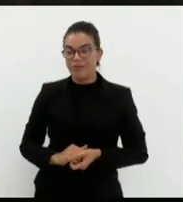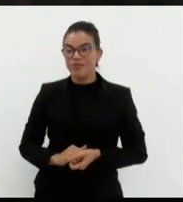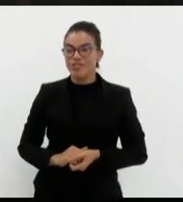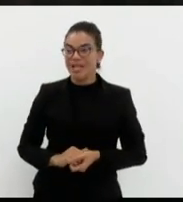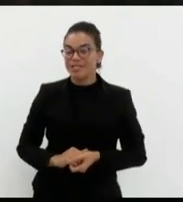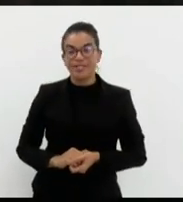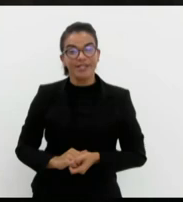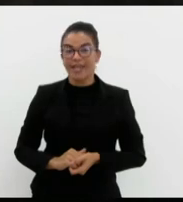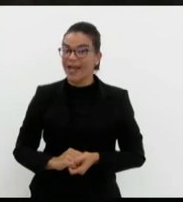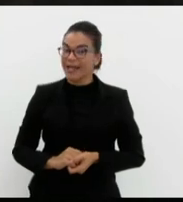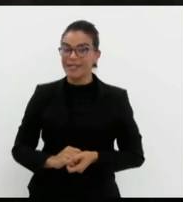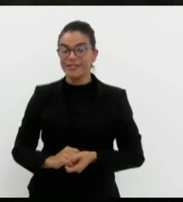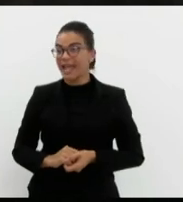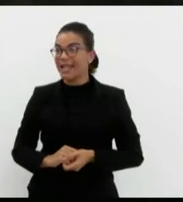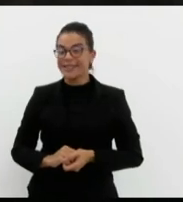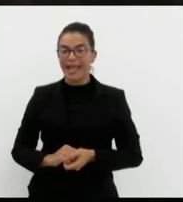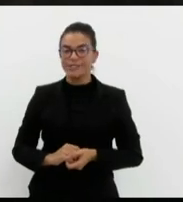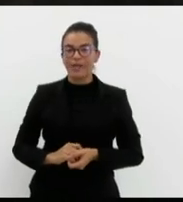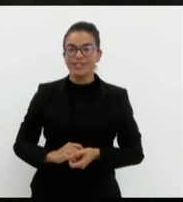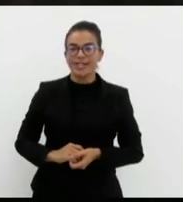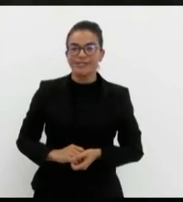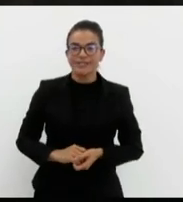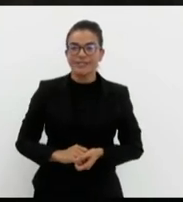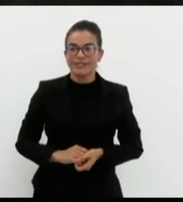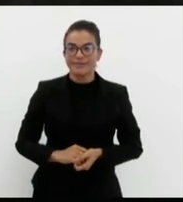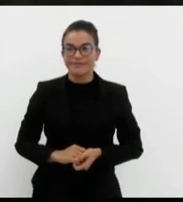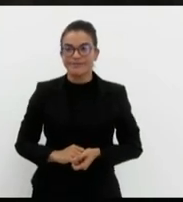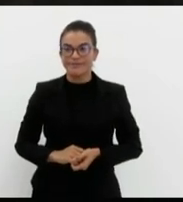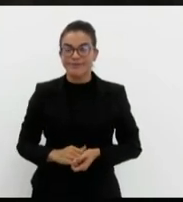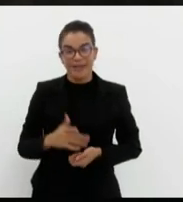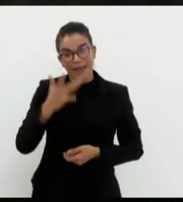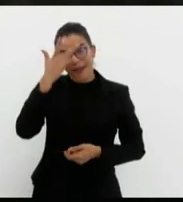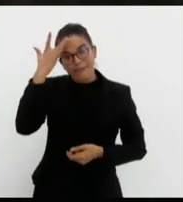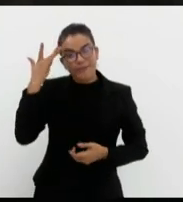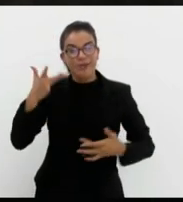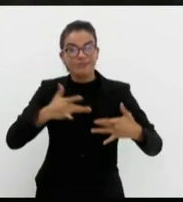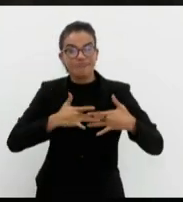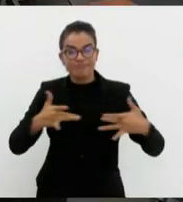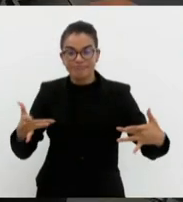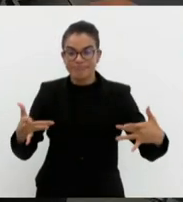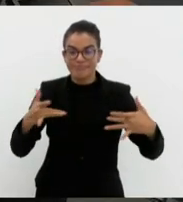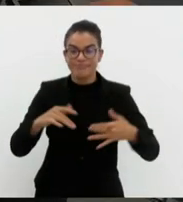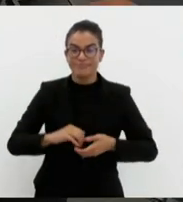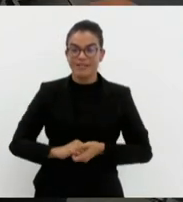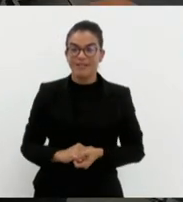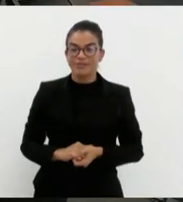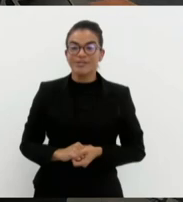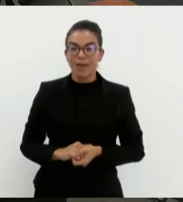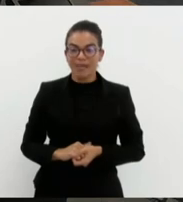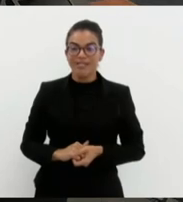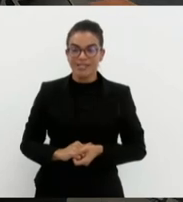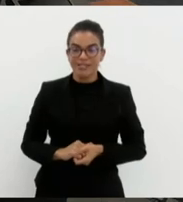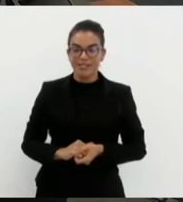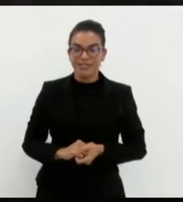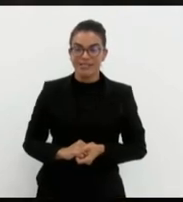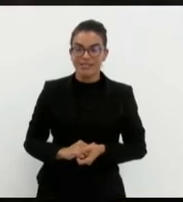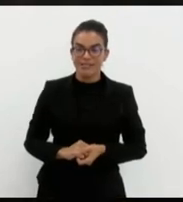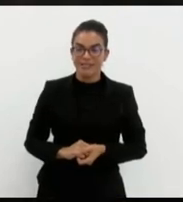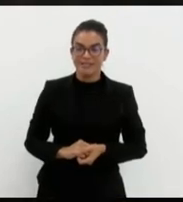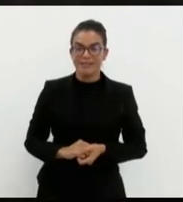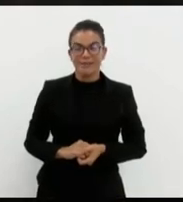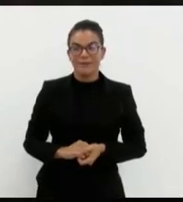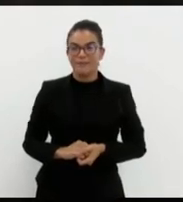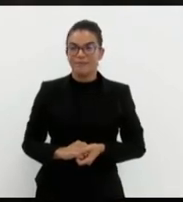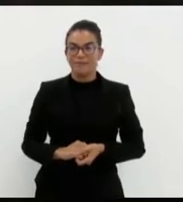mais cinco minutinhos, o deputado Márcio Galberto é generoso, vai me conceder mais cinco minutinhos. É que ontem,